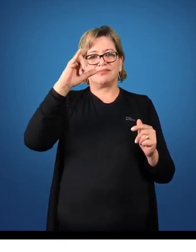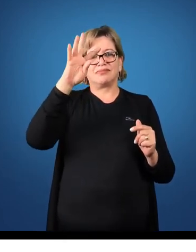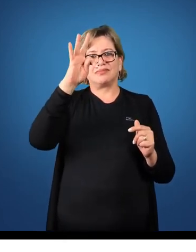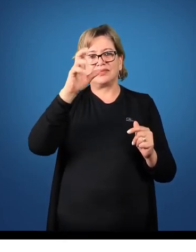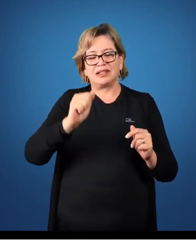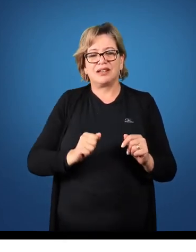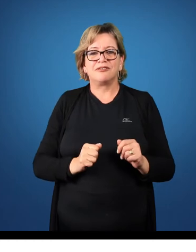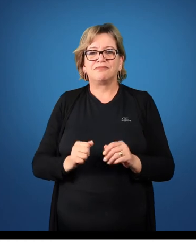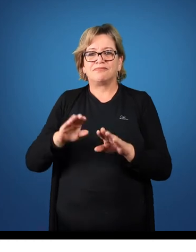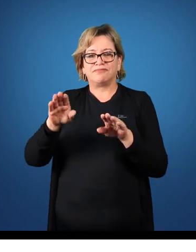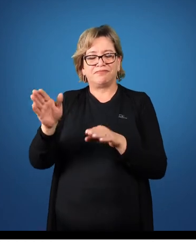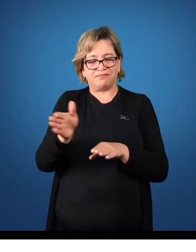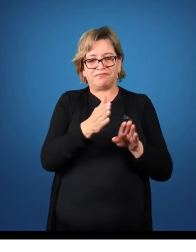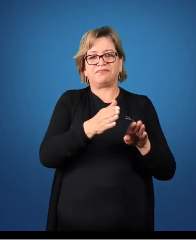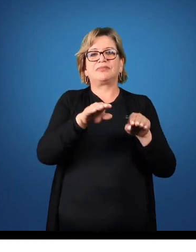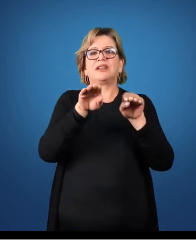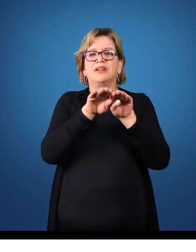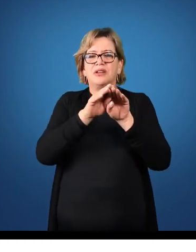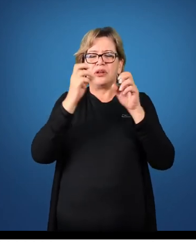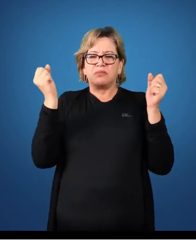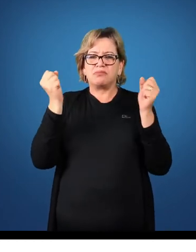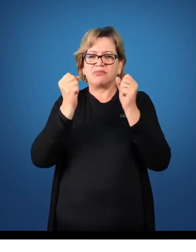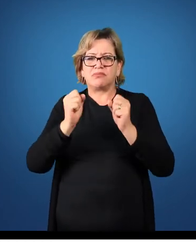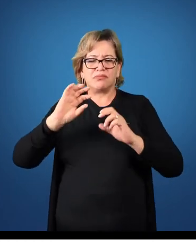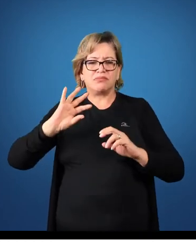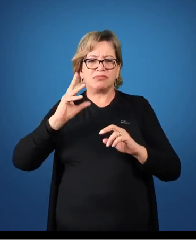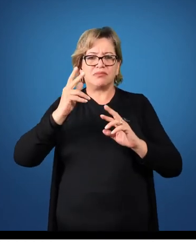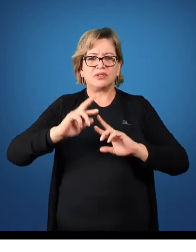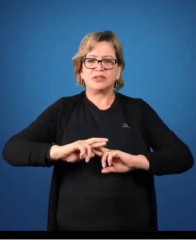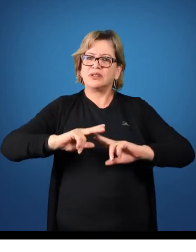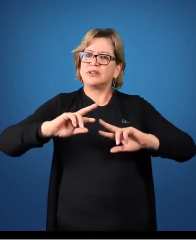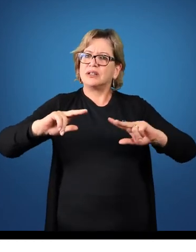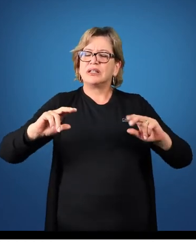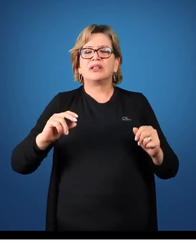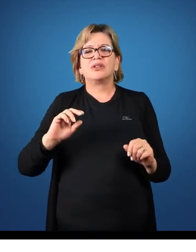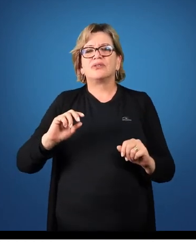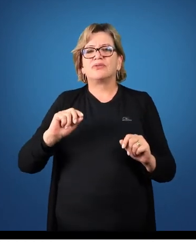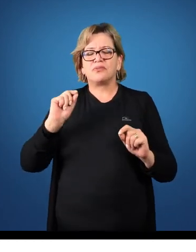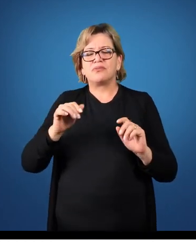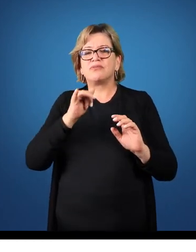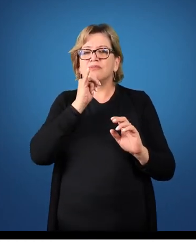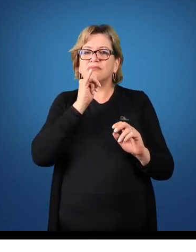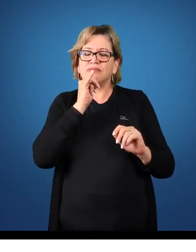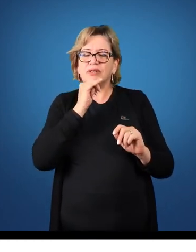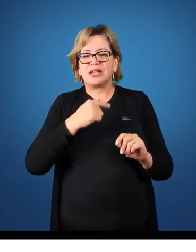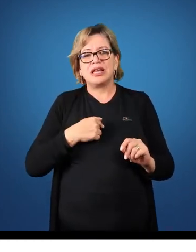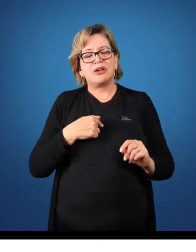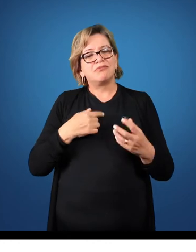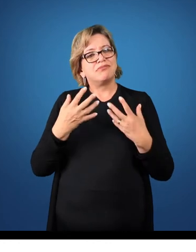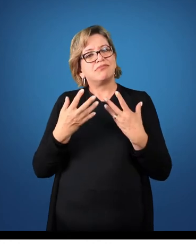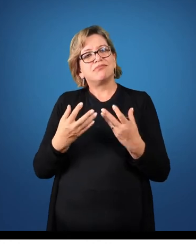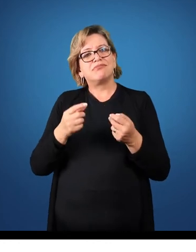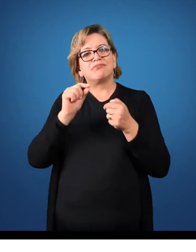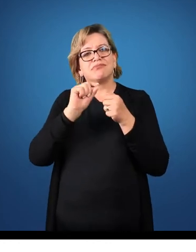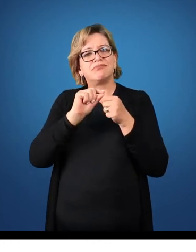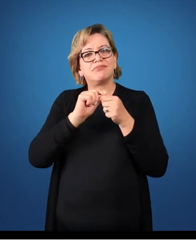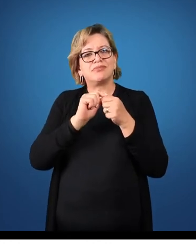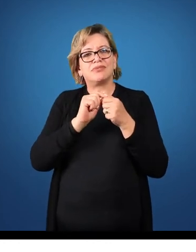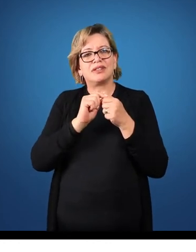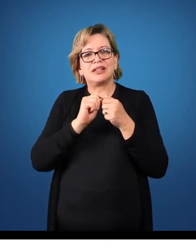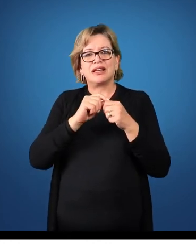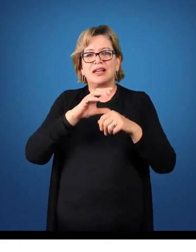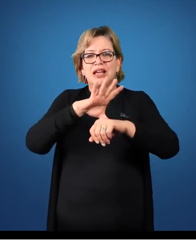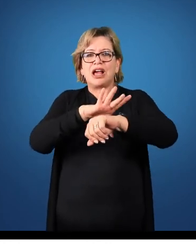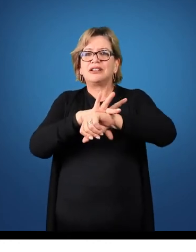Também pode ocorrer com outras situações. Vamos pegar um exemplo diferenciado. Eu resolvo fazer um